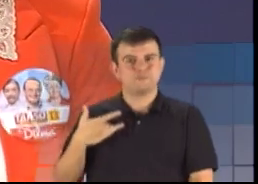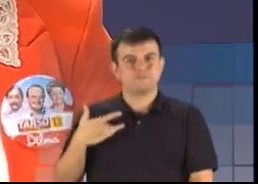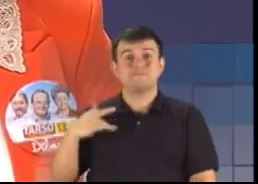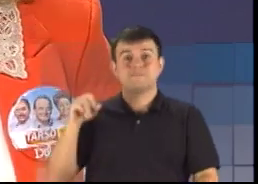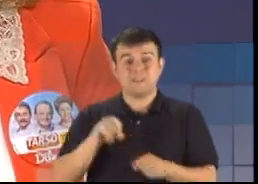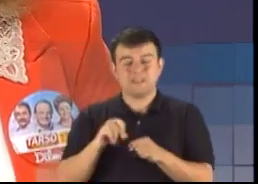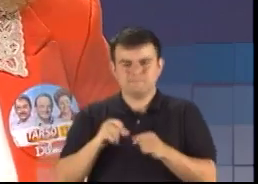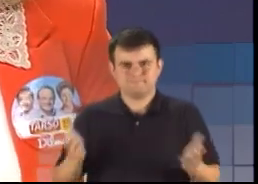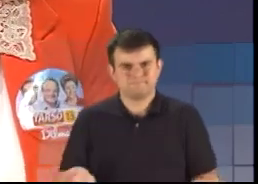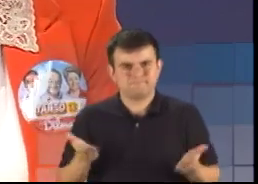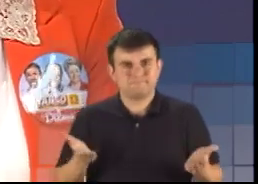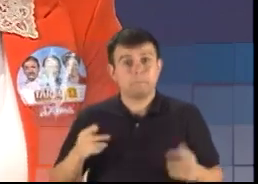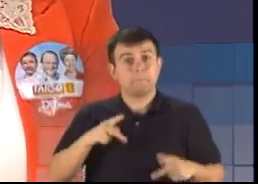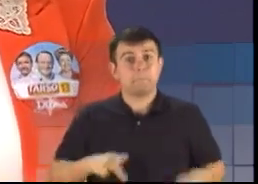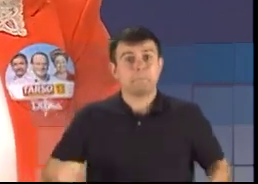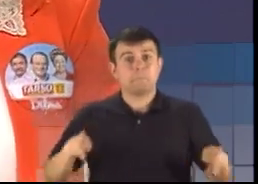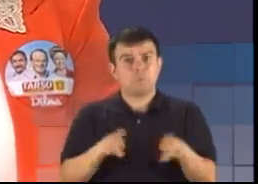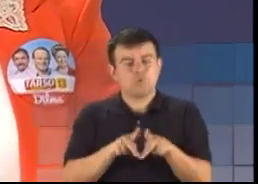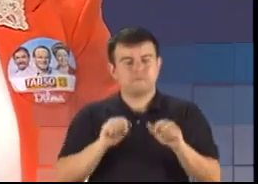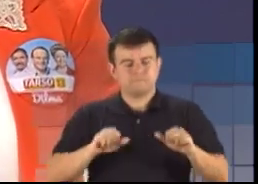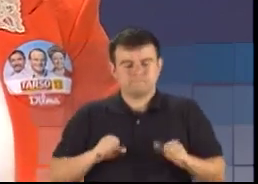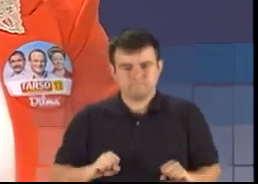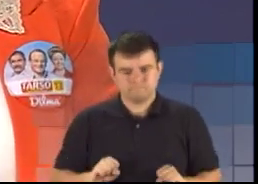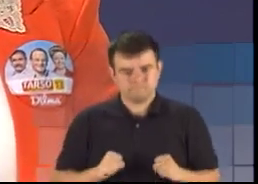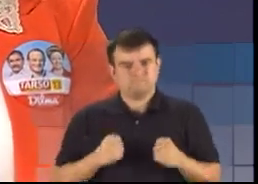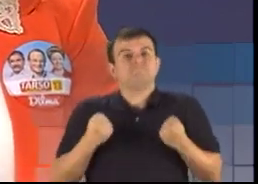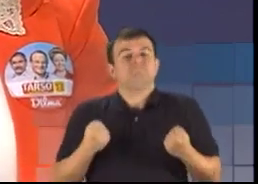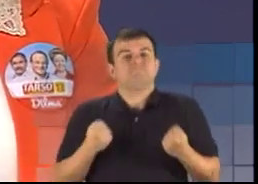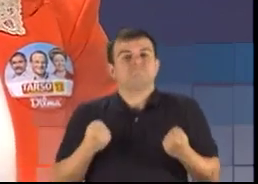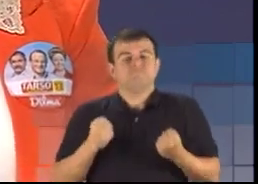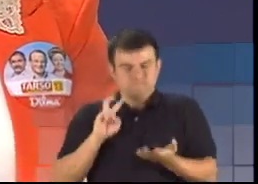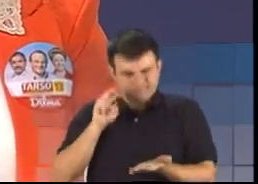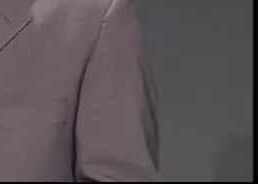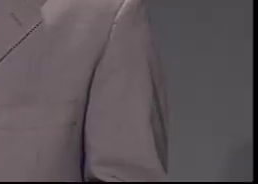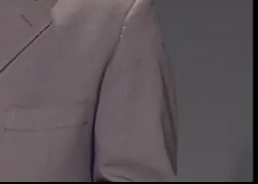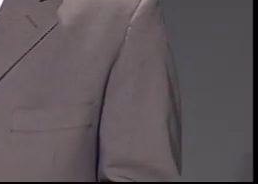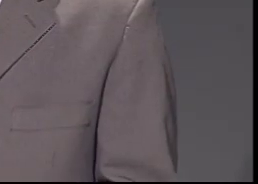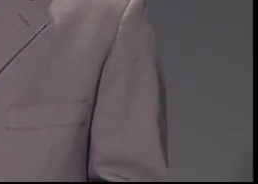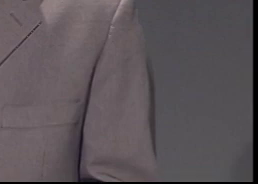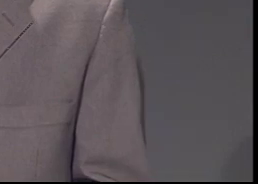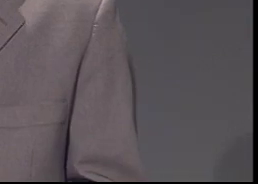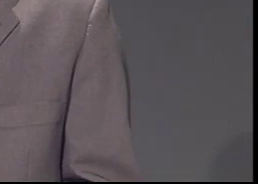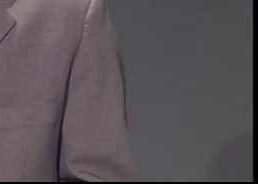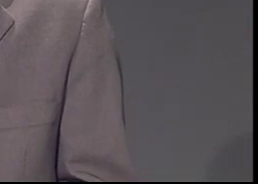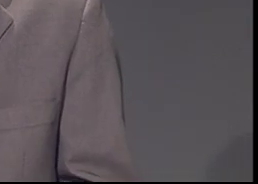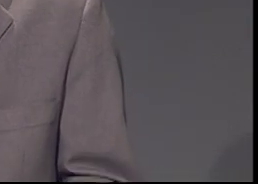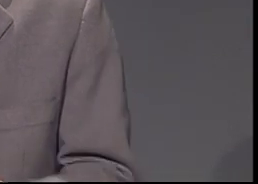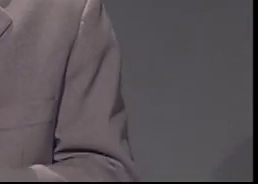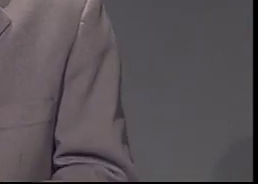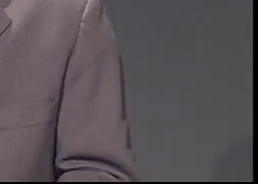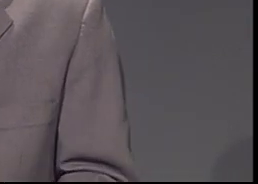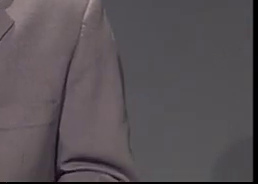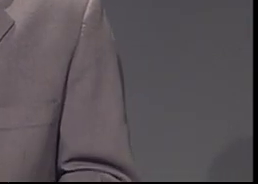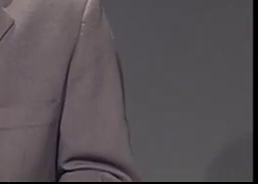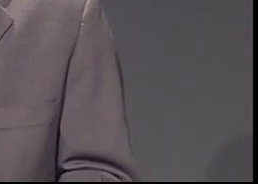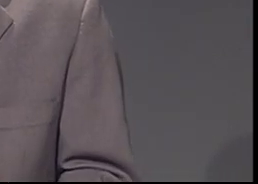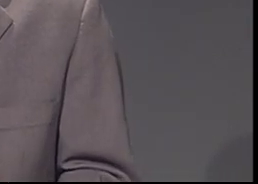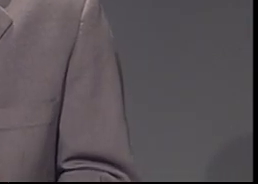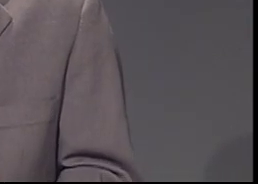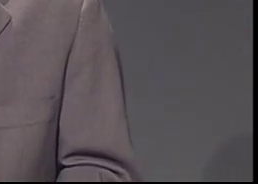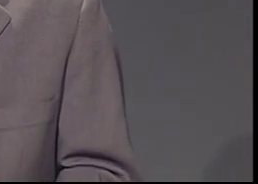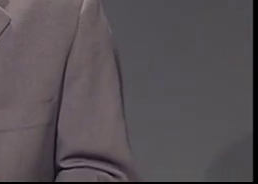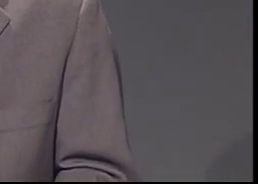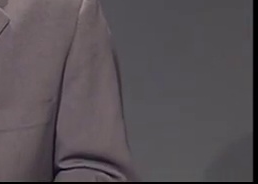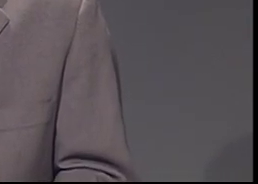nosso povo levantasse a cabeça, um povo empreendedor, um povo trabalhador... Obrigado, candidata... Agora, candidata Abigail